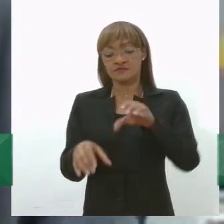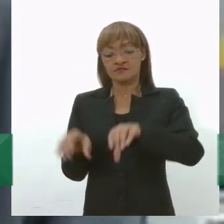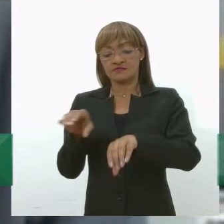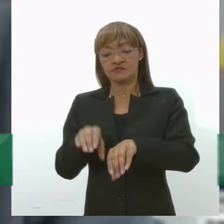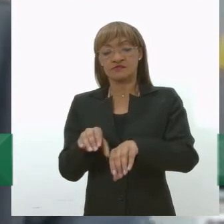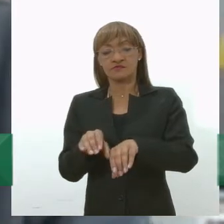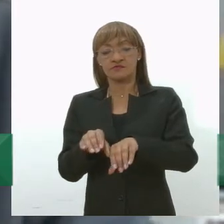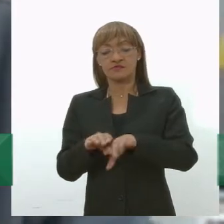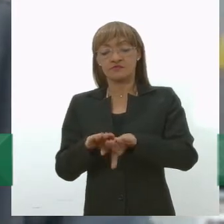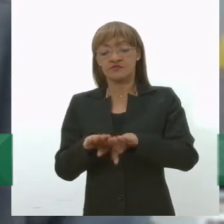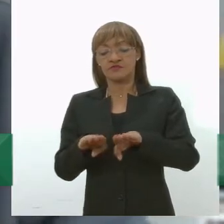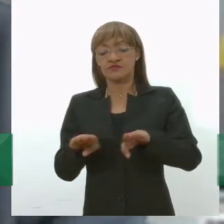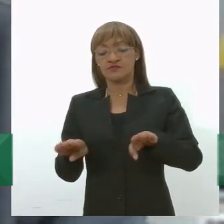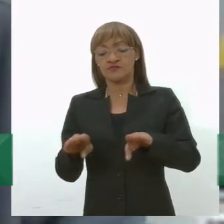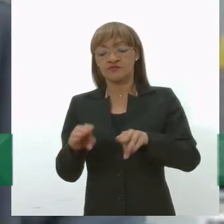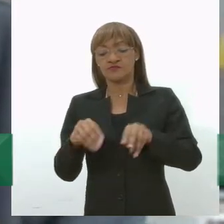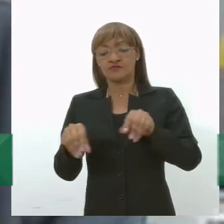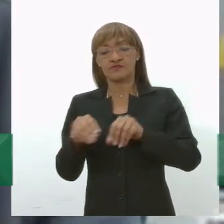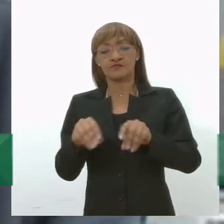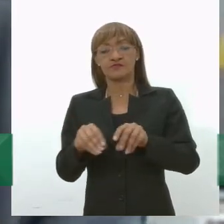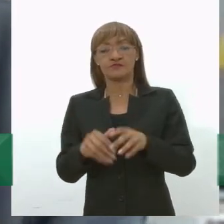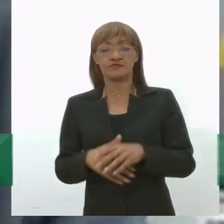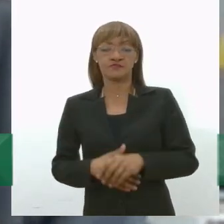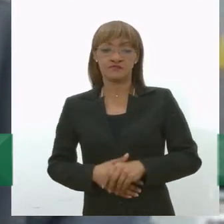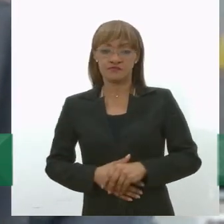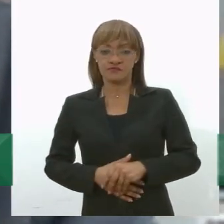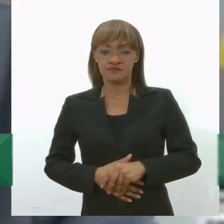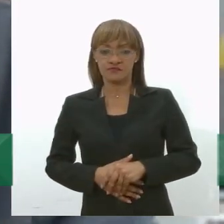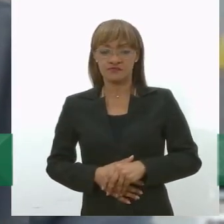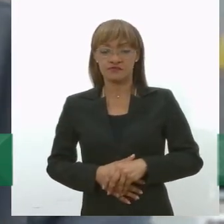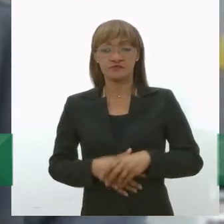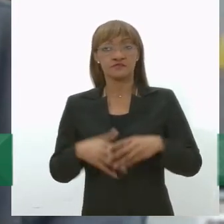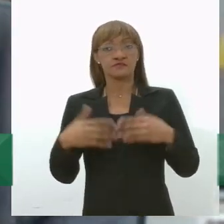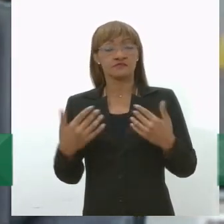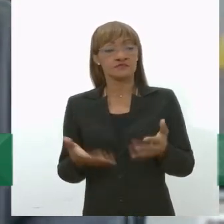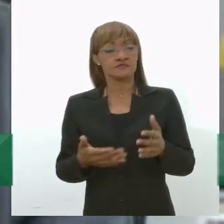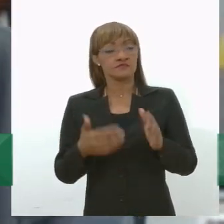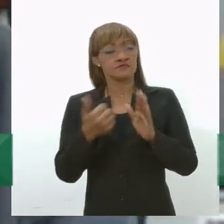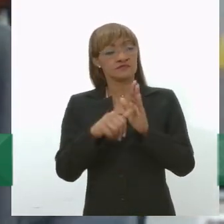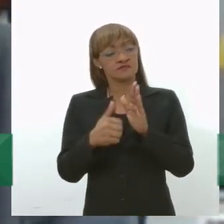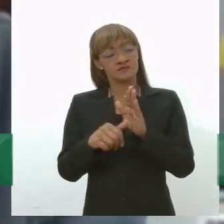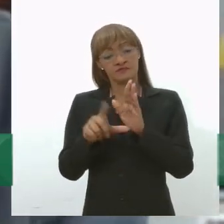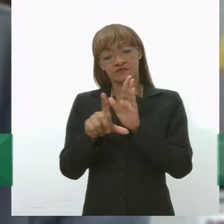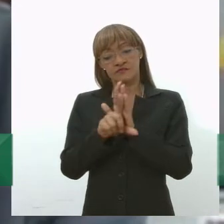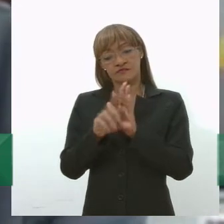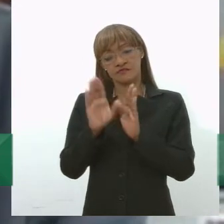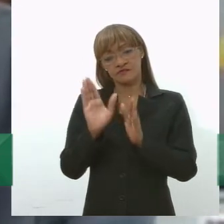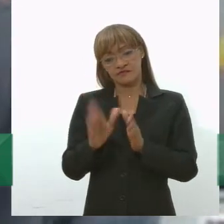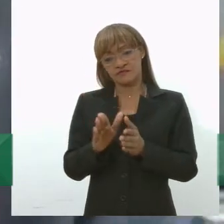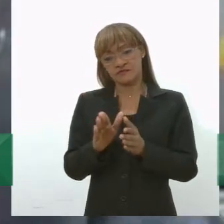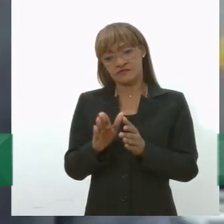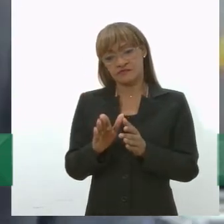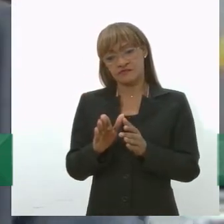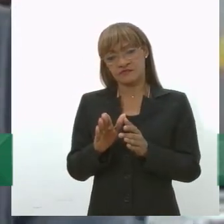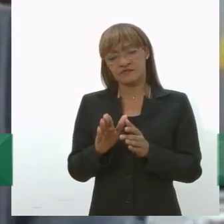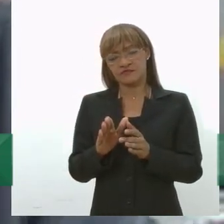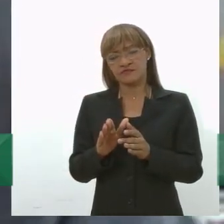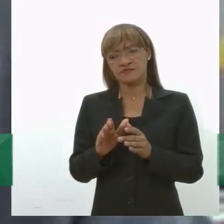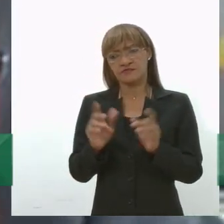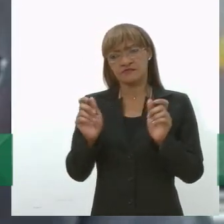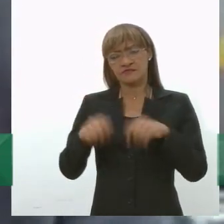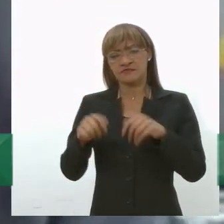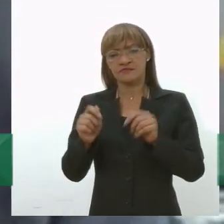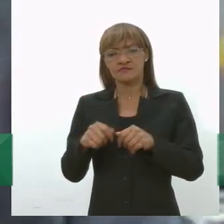Então, do ponto de vista do aprimoramento da lei eu acho que a iniciativa é bastante tímida nesse sentido